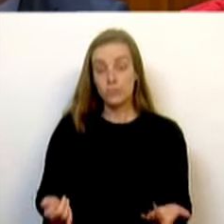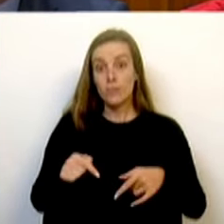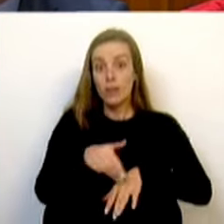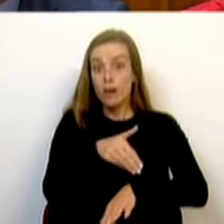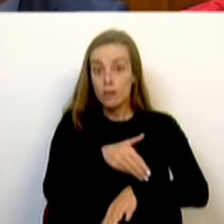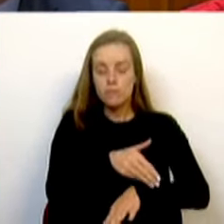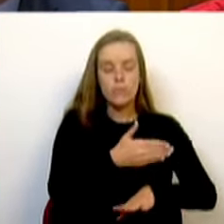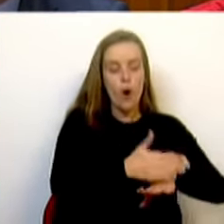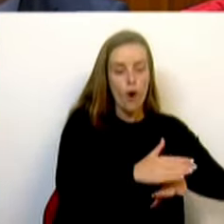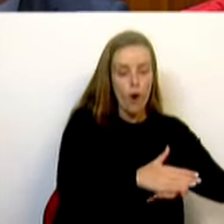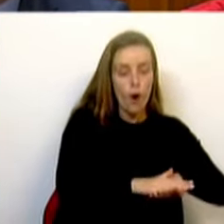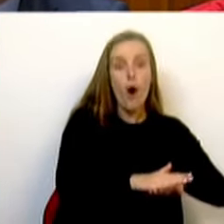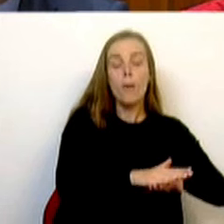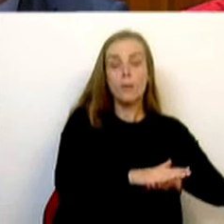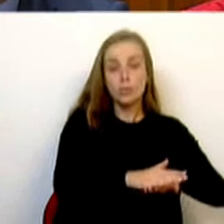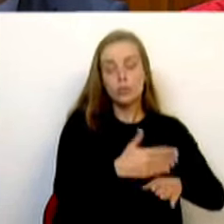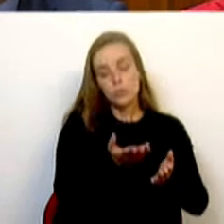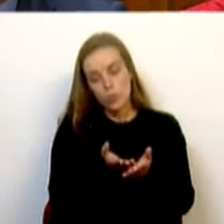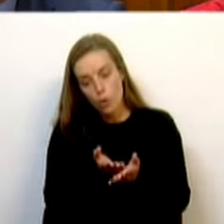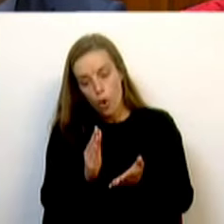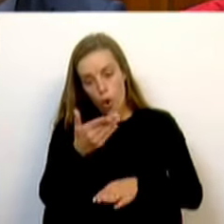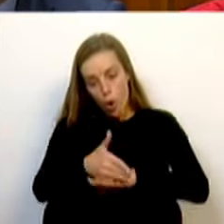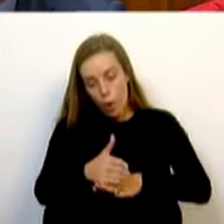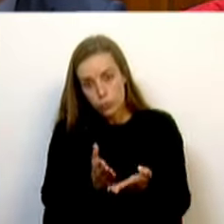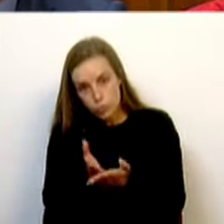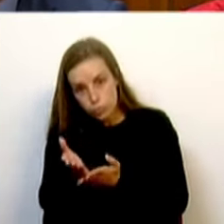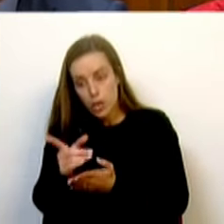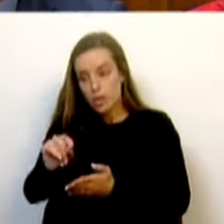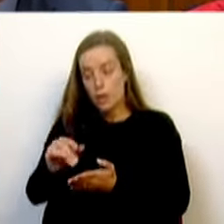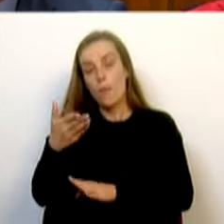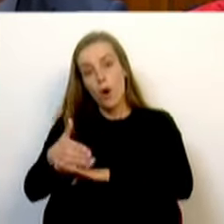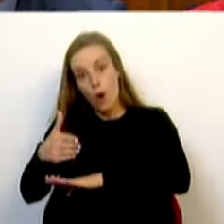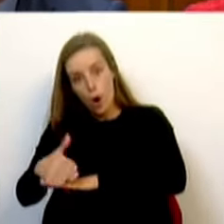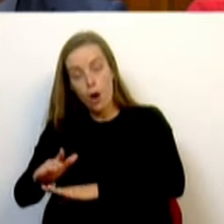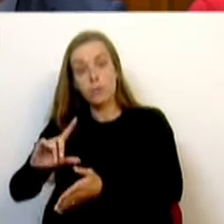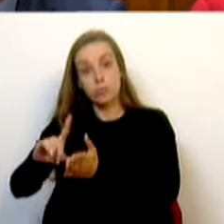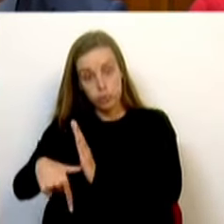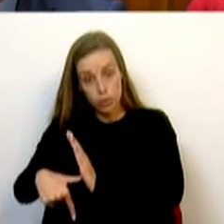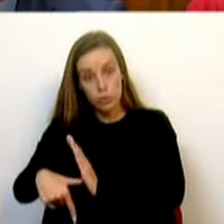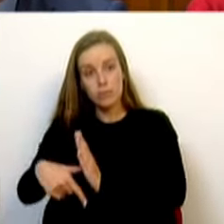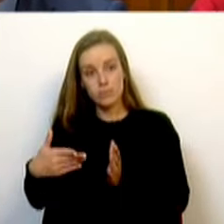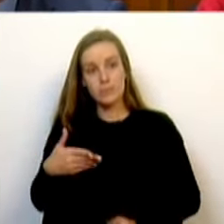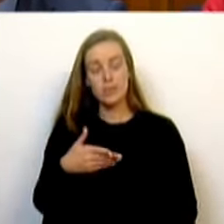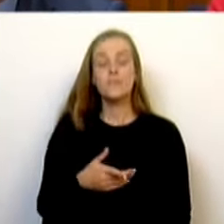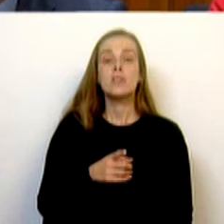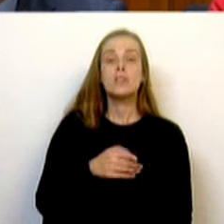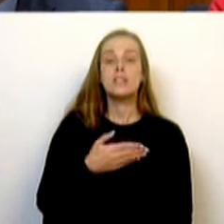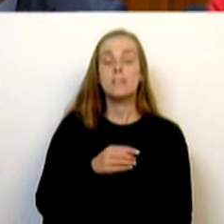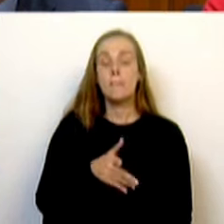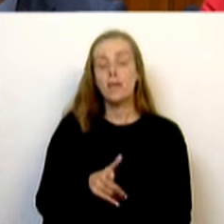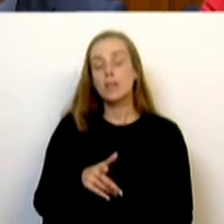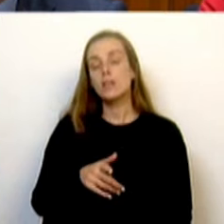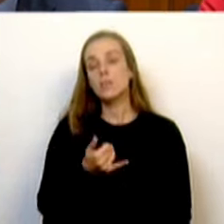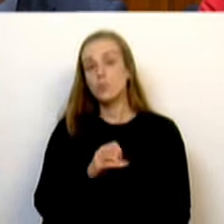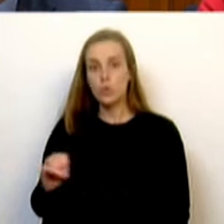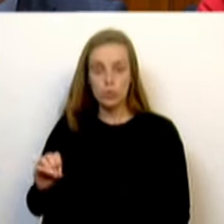entre obras concluídas, obras em curso, obras em projeto, obras em concurso, temos mais de 17.800 fogos neste